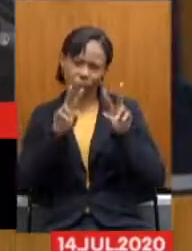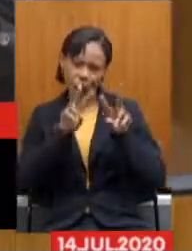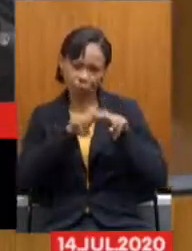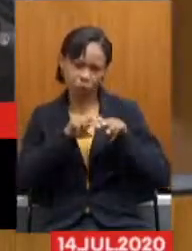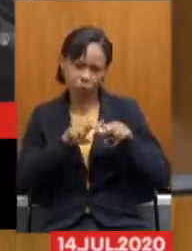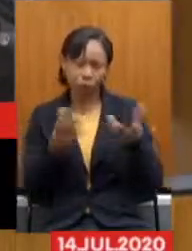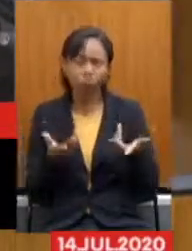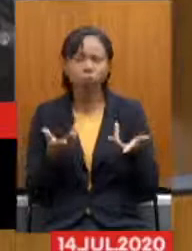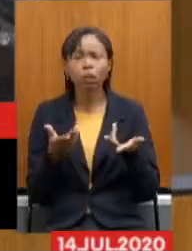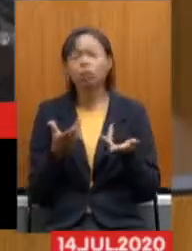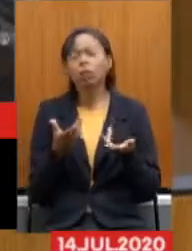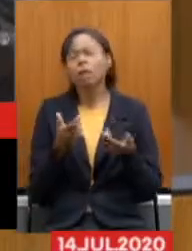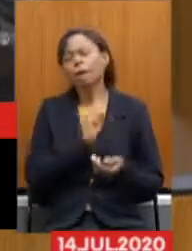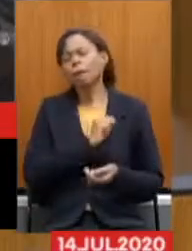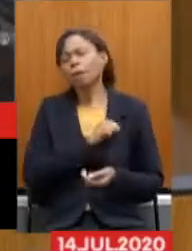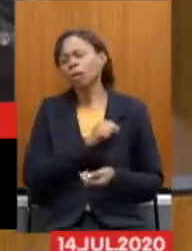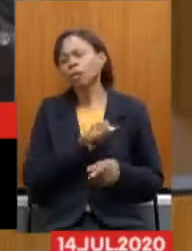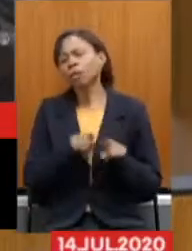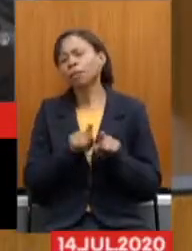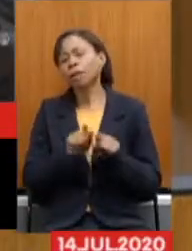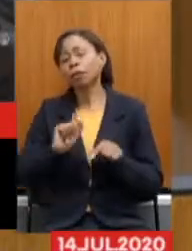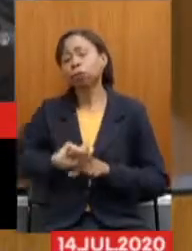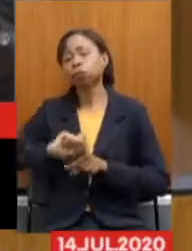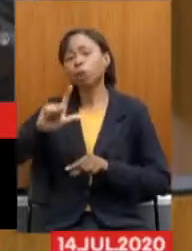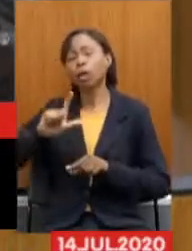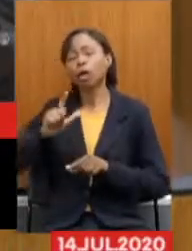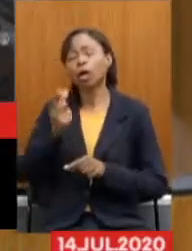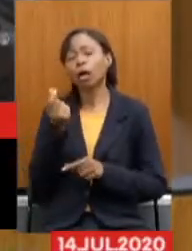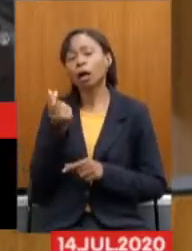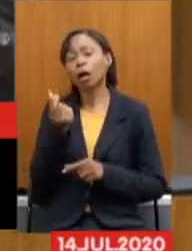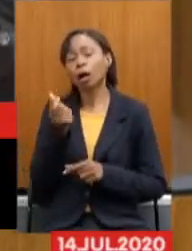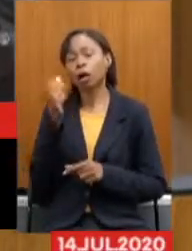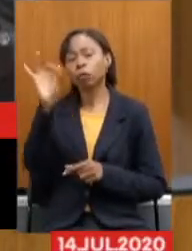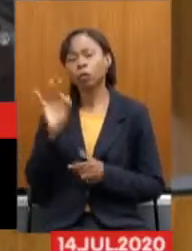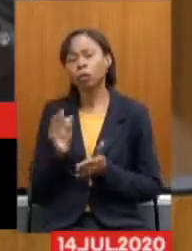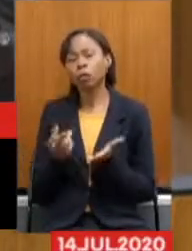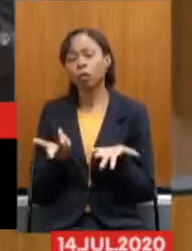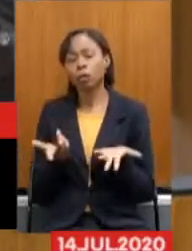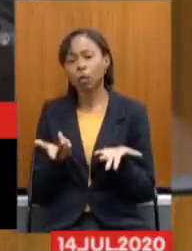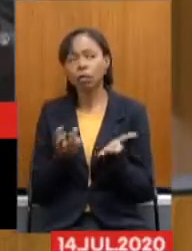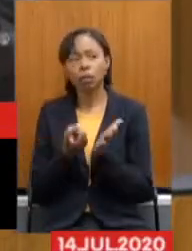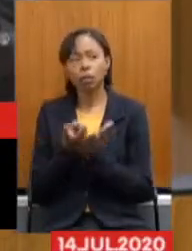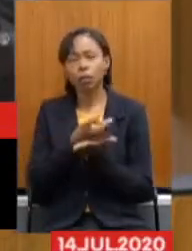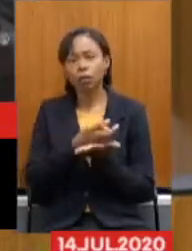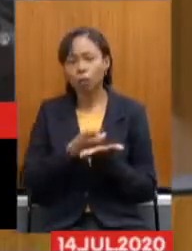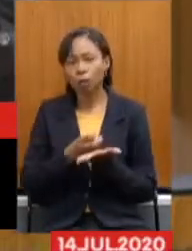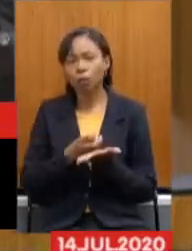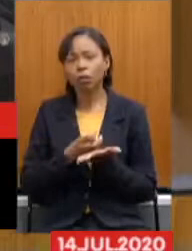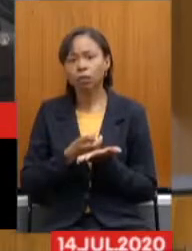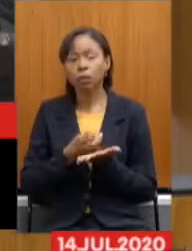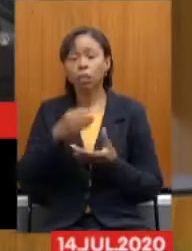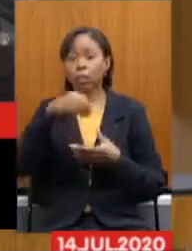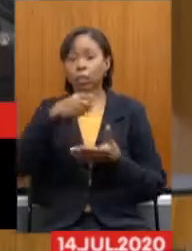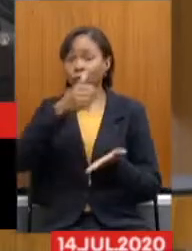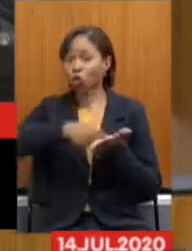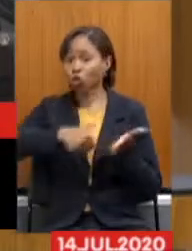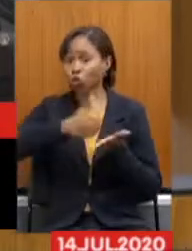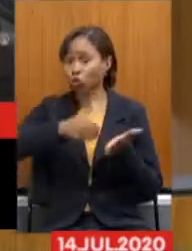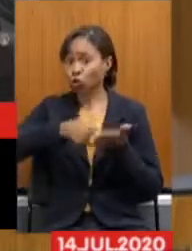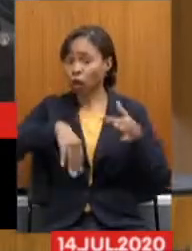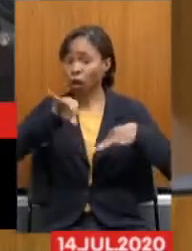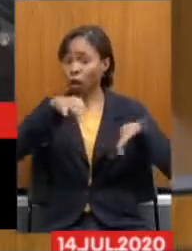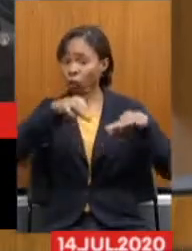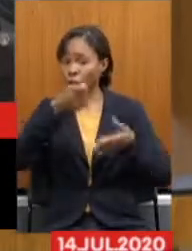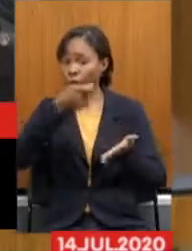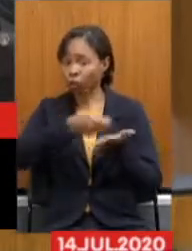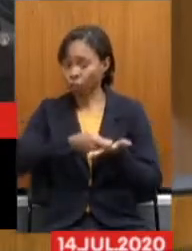outras maldades Aumenta a alíquota De 13 para 19 Os descontos Da folha De pagamento Do servidor público Civil do Estado Sem contudo Apresentar